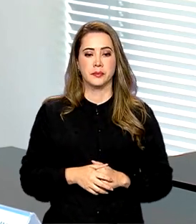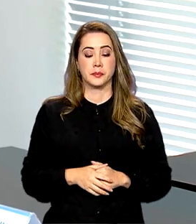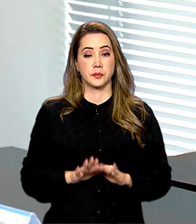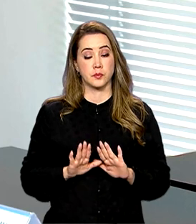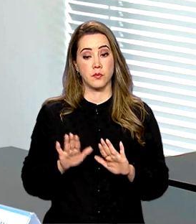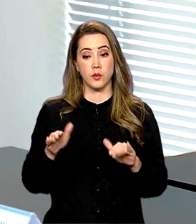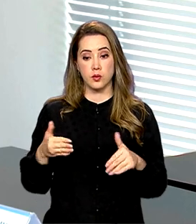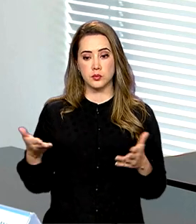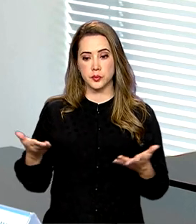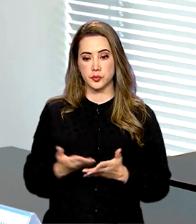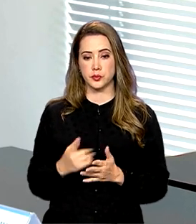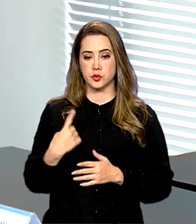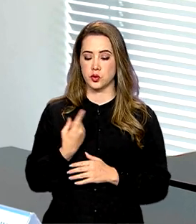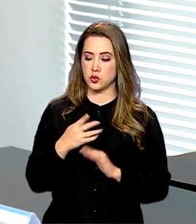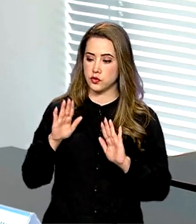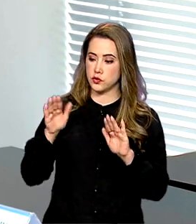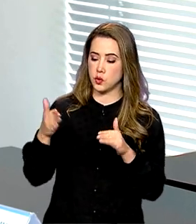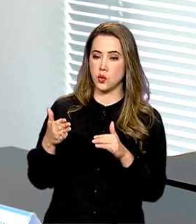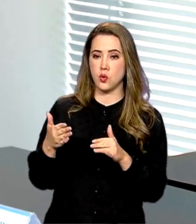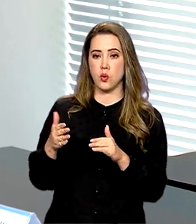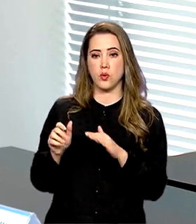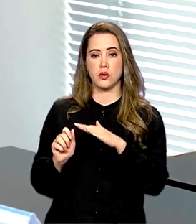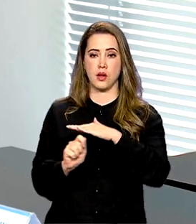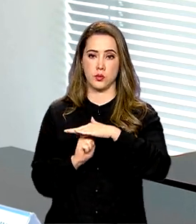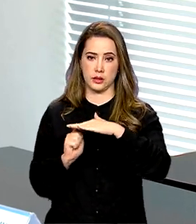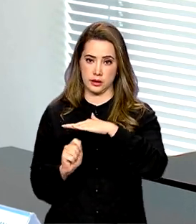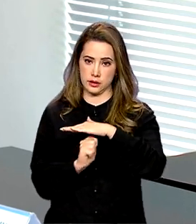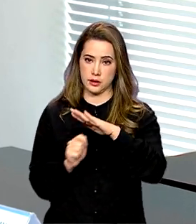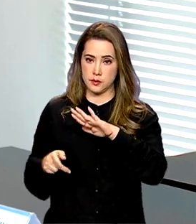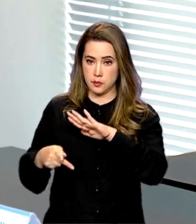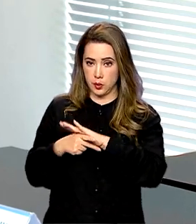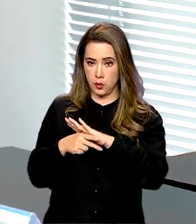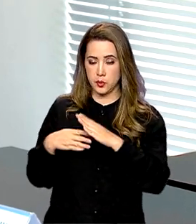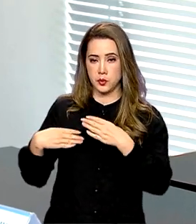nas autarquias. São nove autarquias ligadas ao Ministério da Cultura.